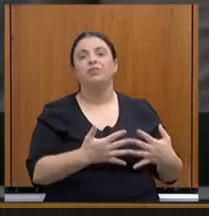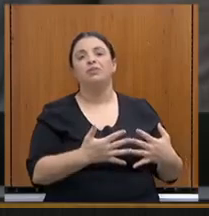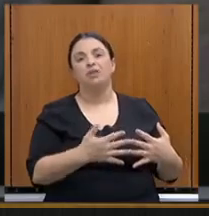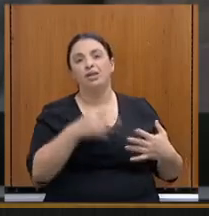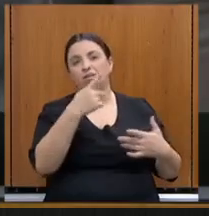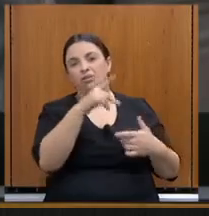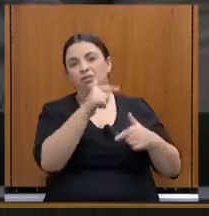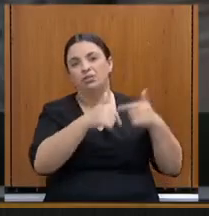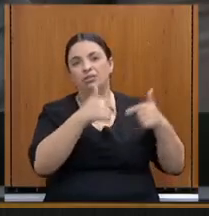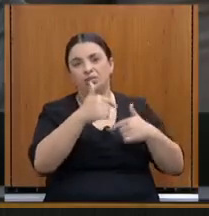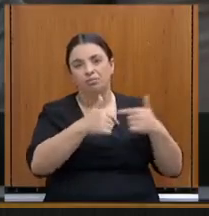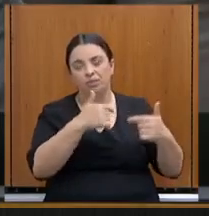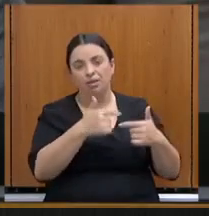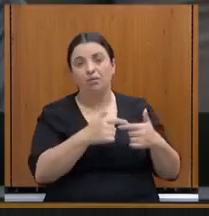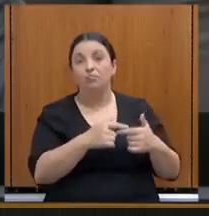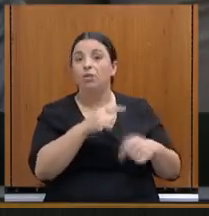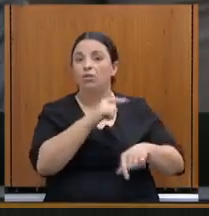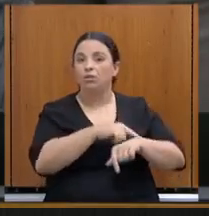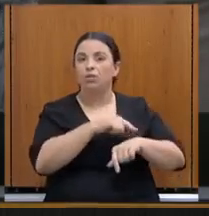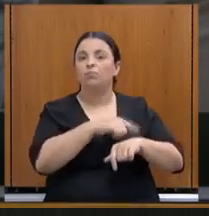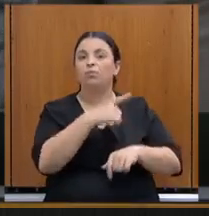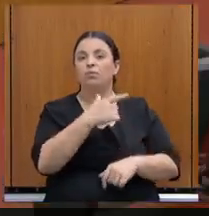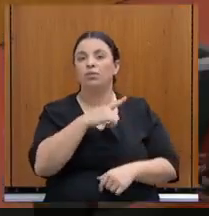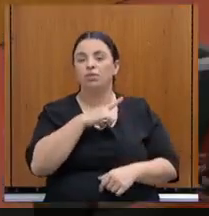durante 20 minutos.